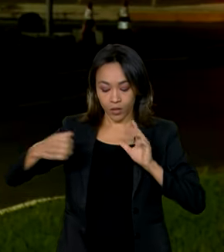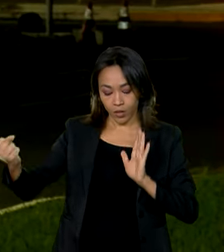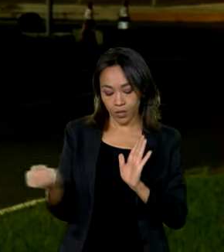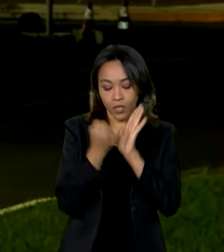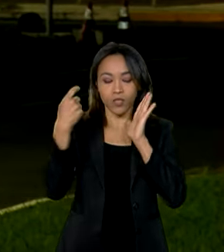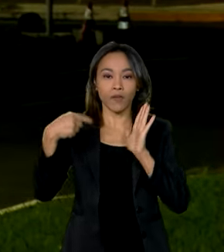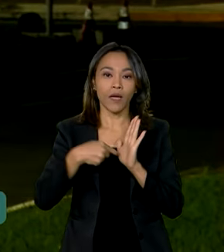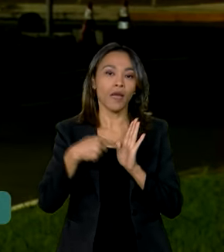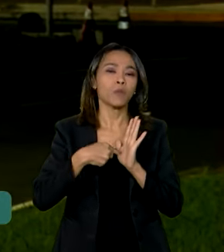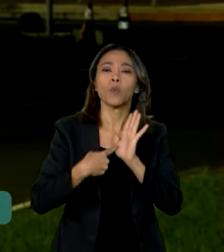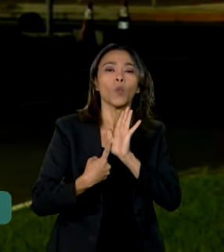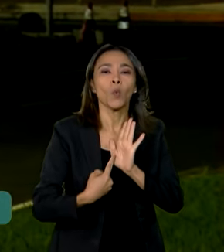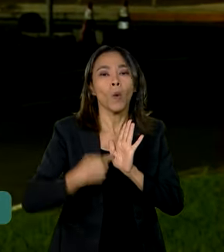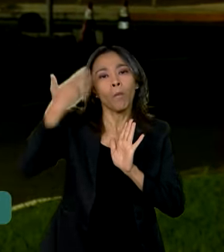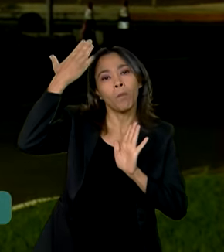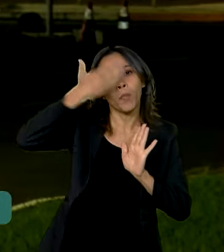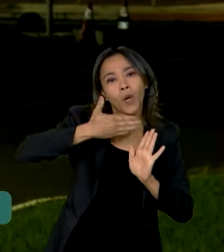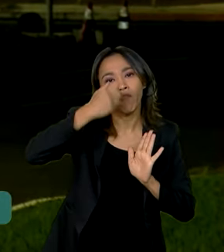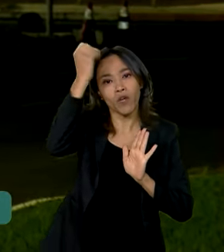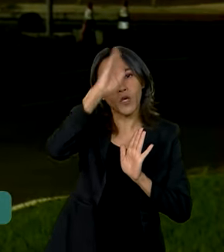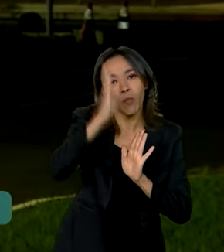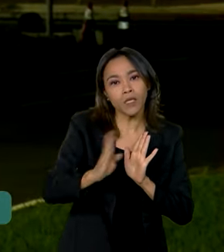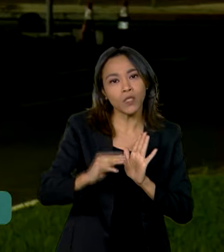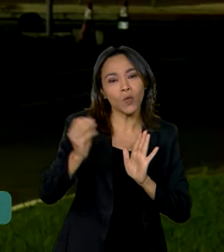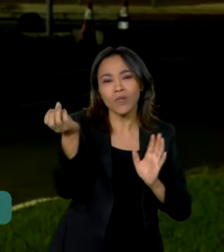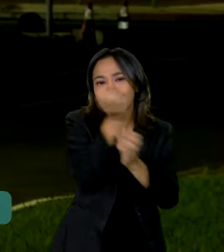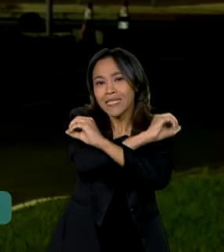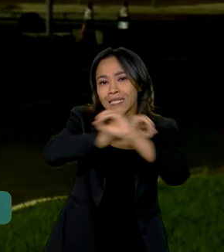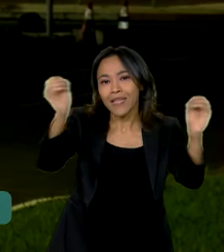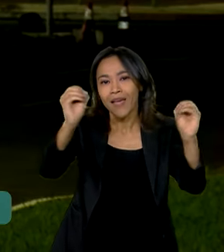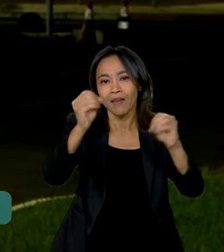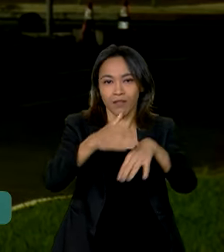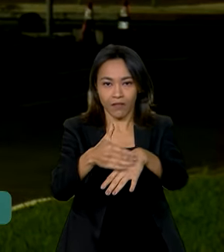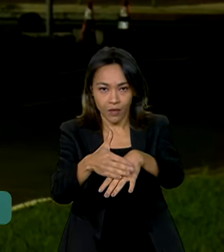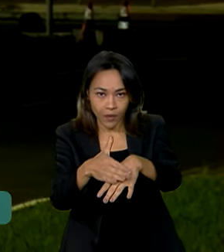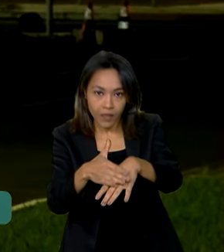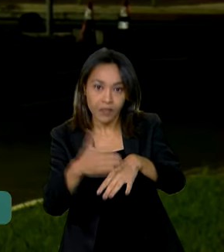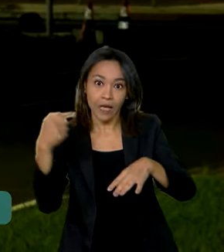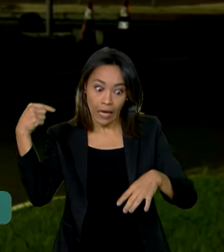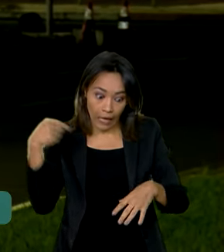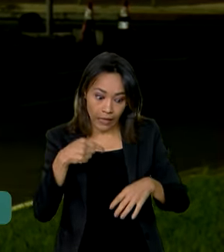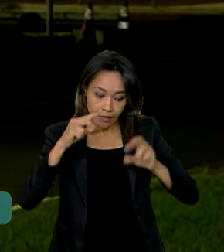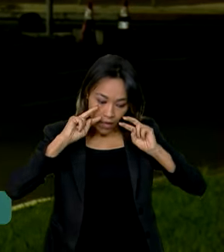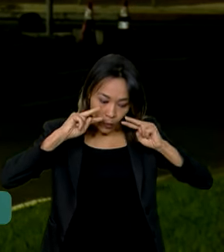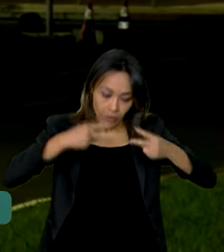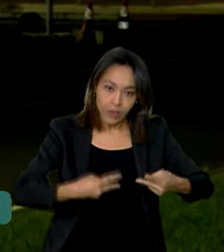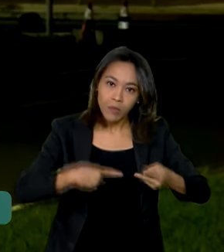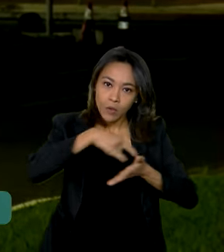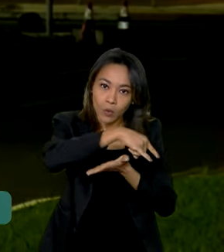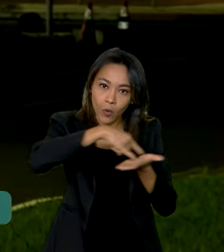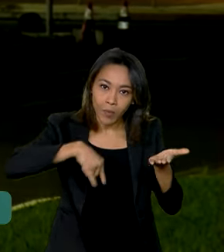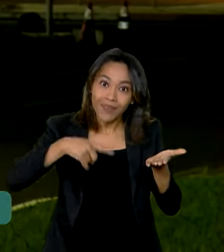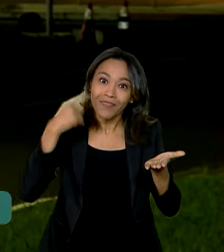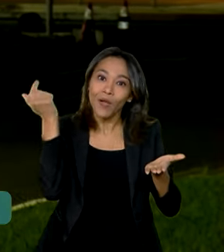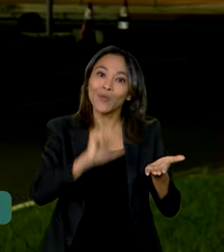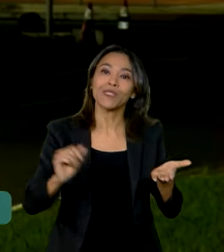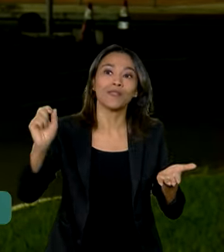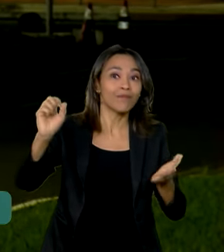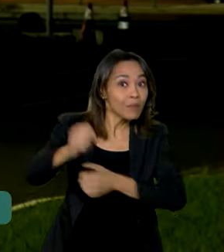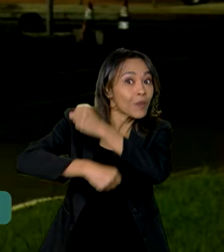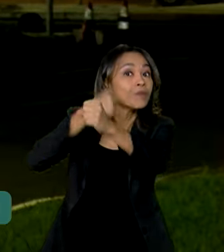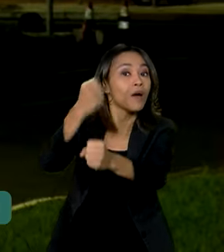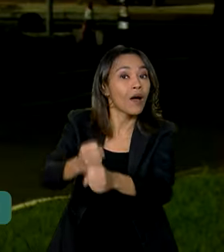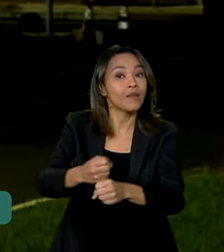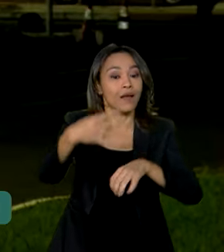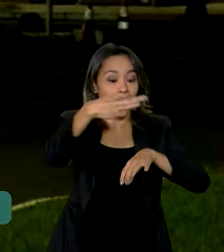país livre da febre aftosa, sem vacinação. A partir desse reconhecimento, que deve vir no ano que vem, a carne